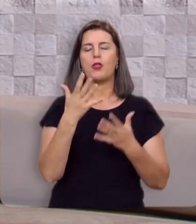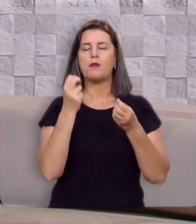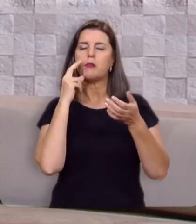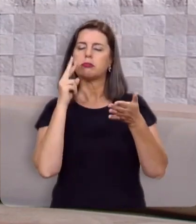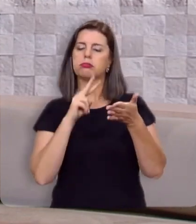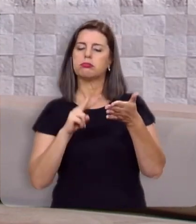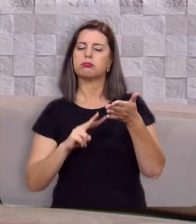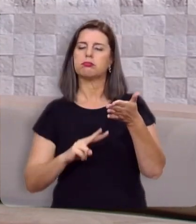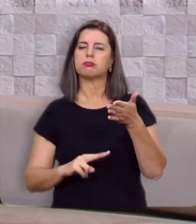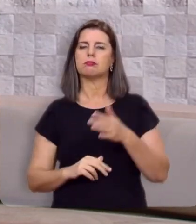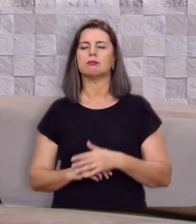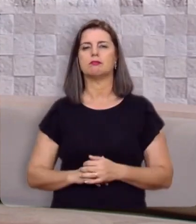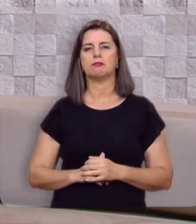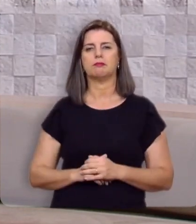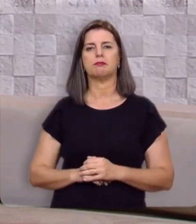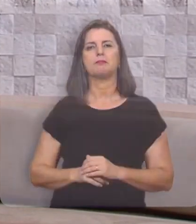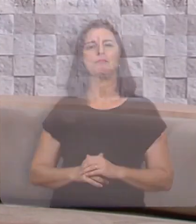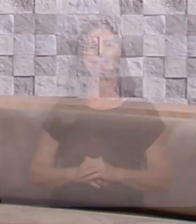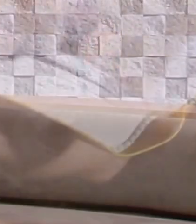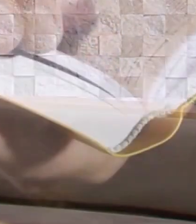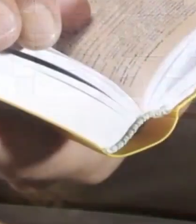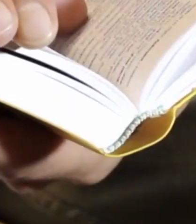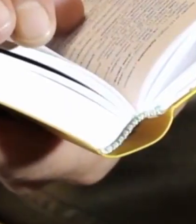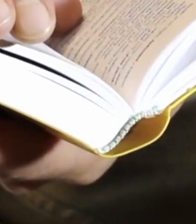a leitura deste texto.